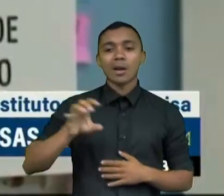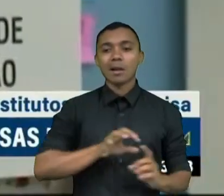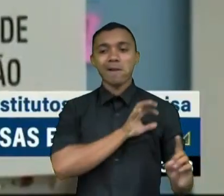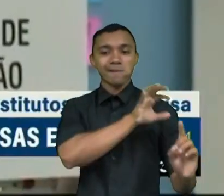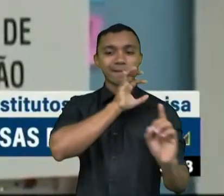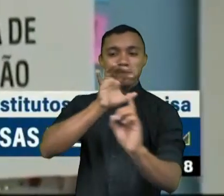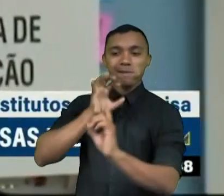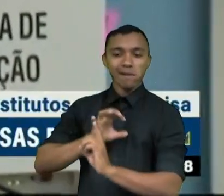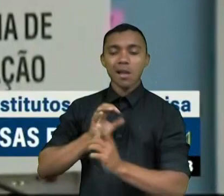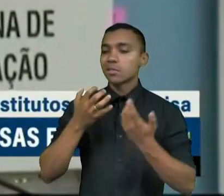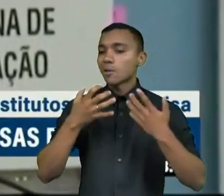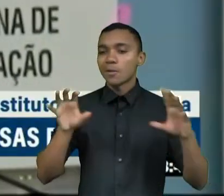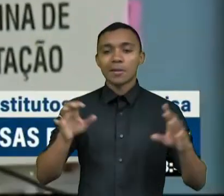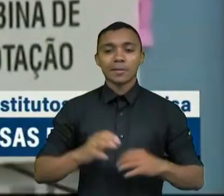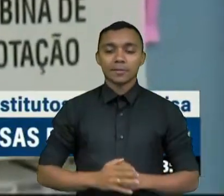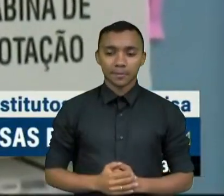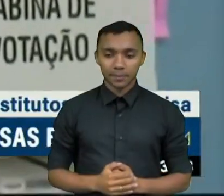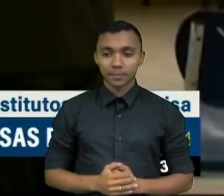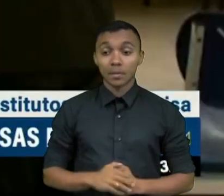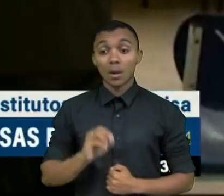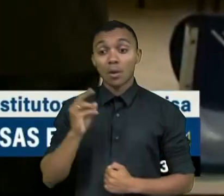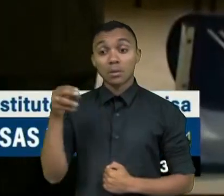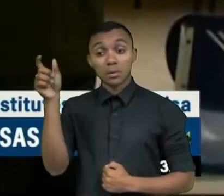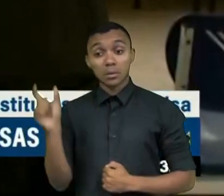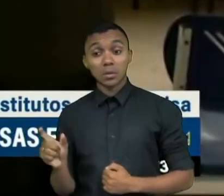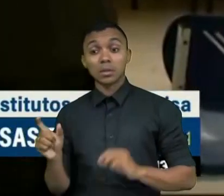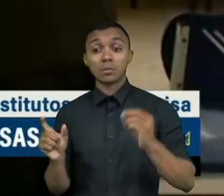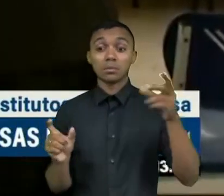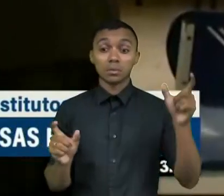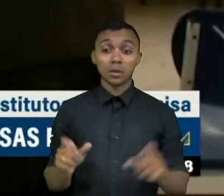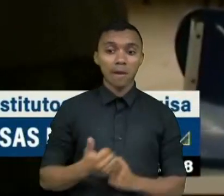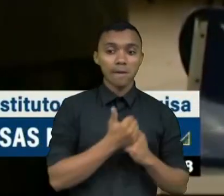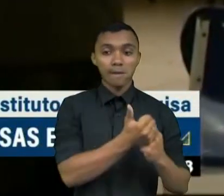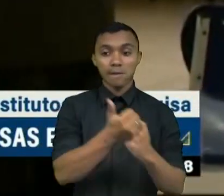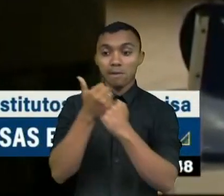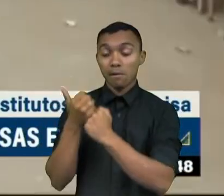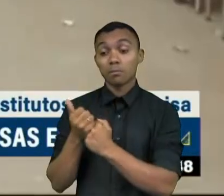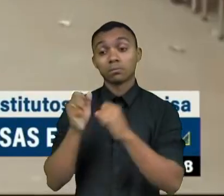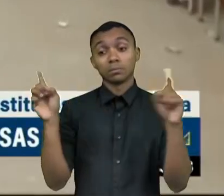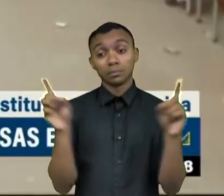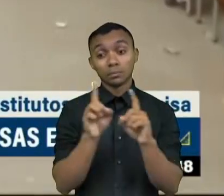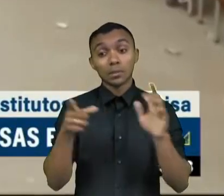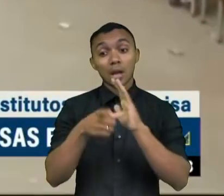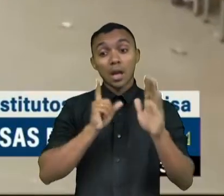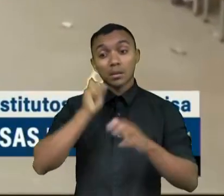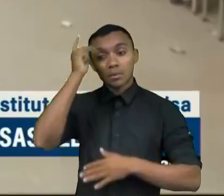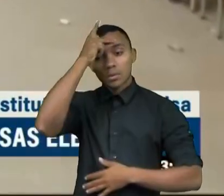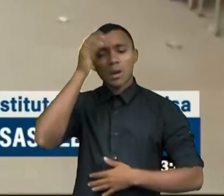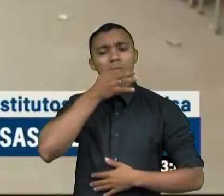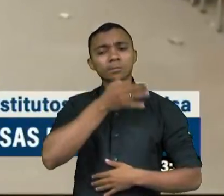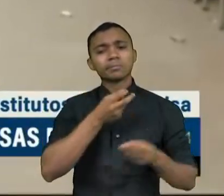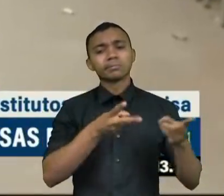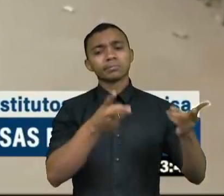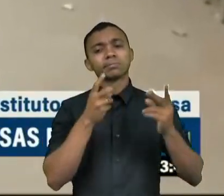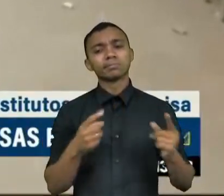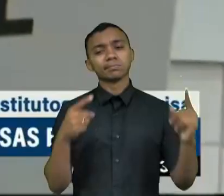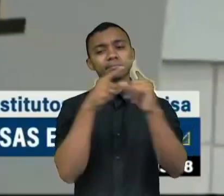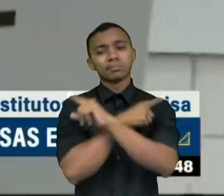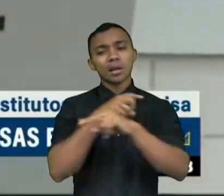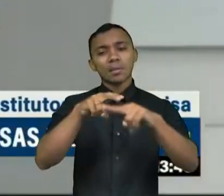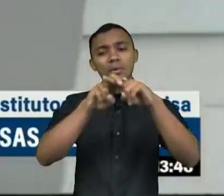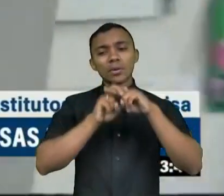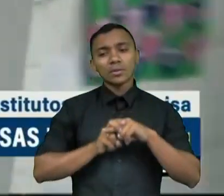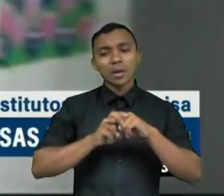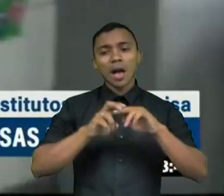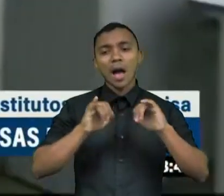influenciar a escolha deste ou daquele candidato. Os críticos, porém, argumentam em contrário e colocam em xeque